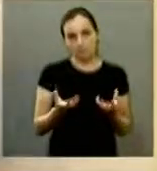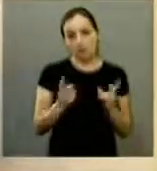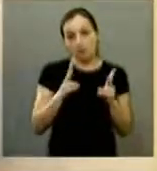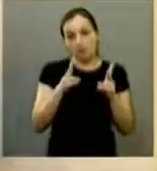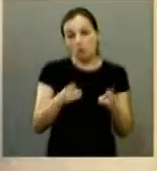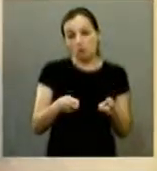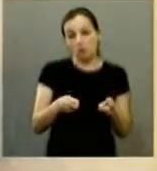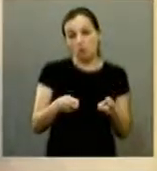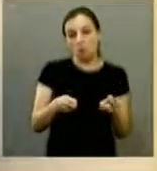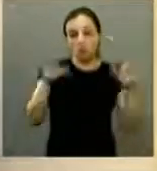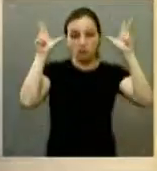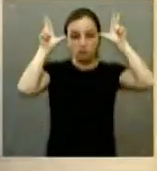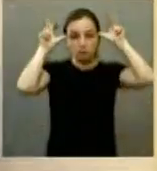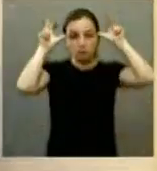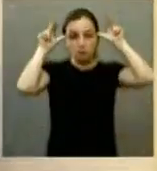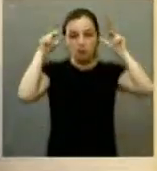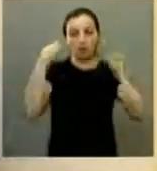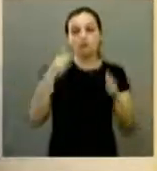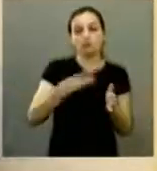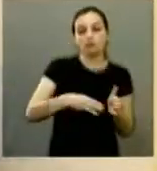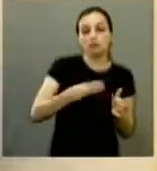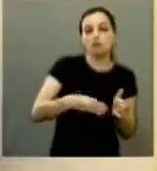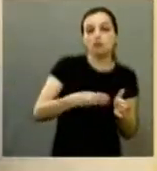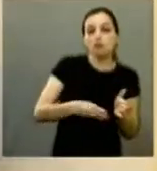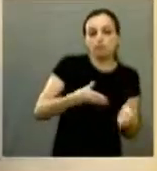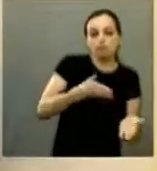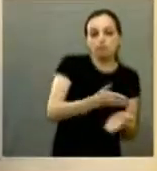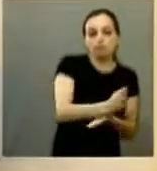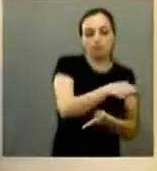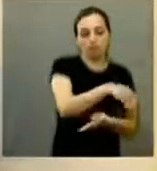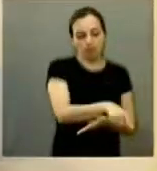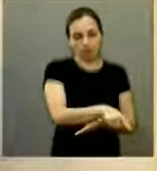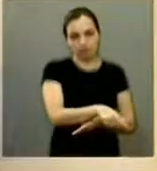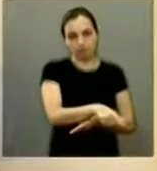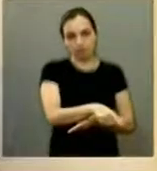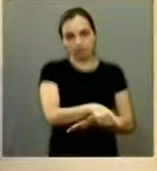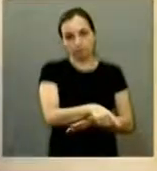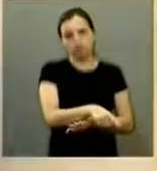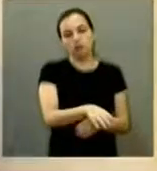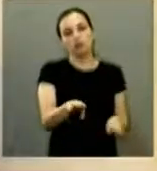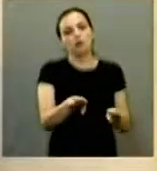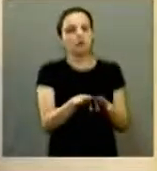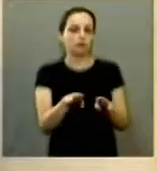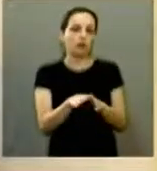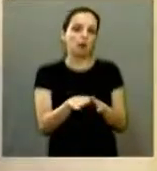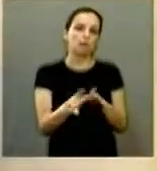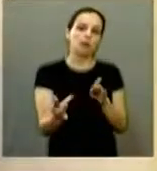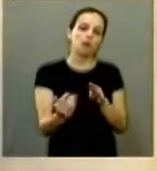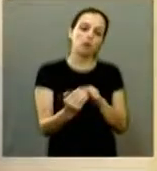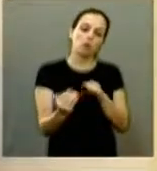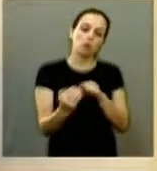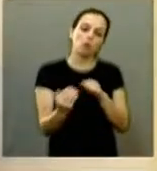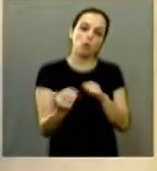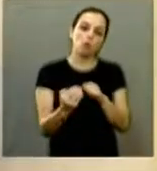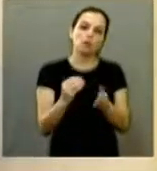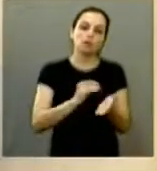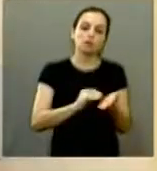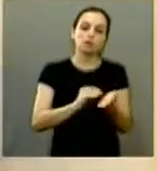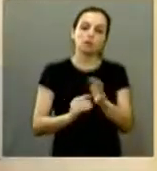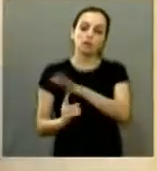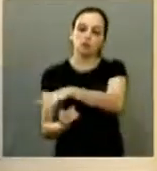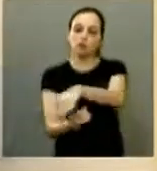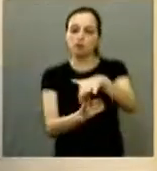égua pelo que ele falou era a terceira vez que estava passando ali e aí eu inclusive entrei em contato com a secretaria do meio ambiente